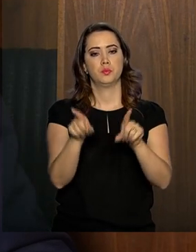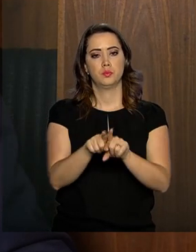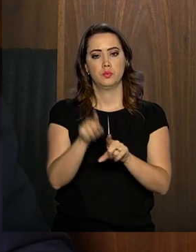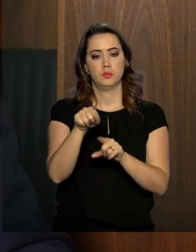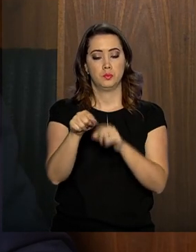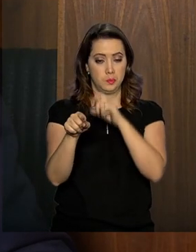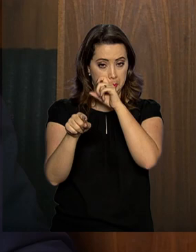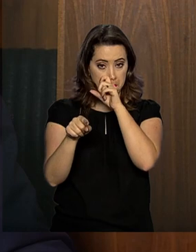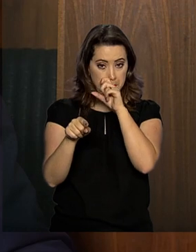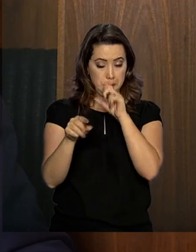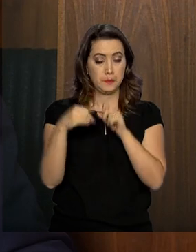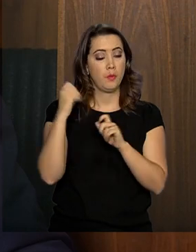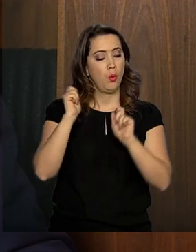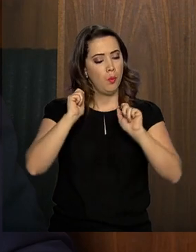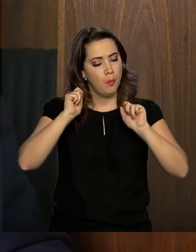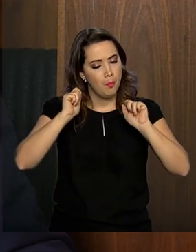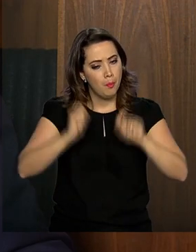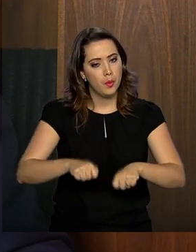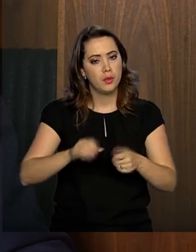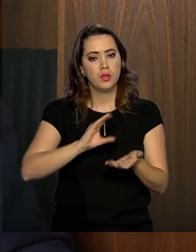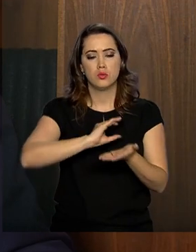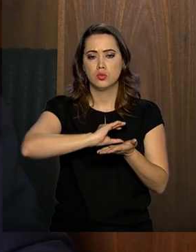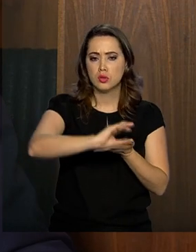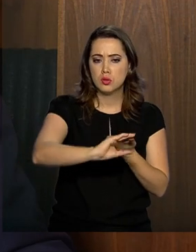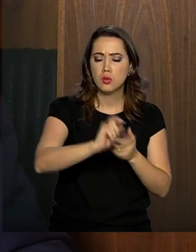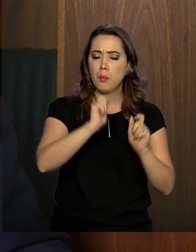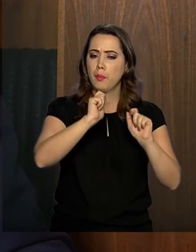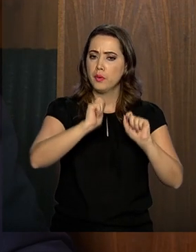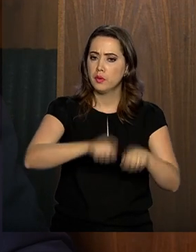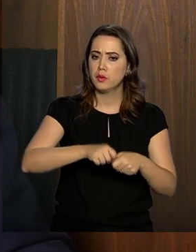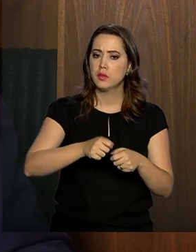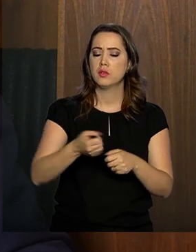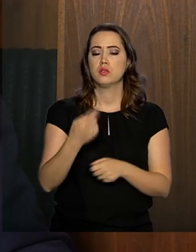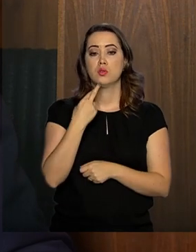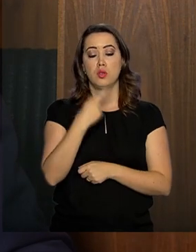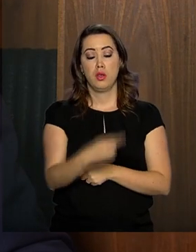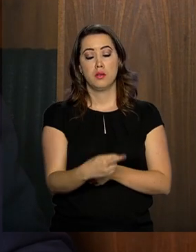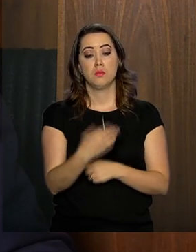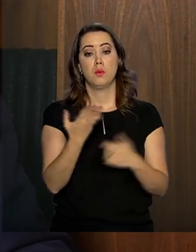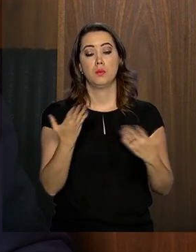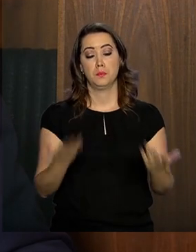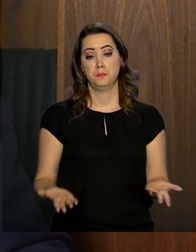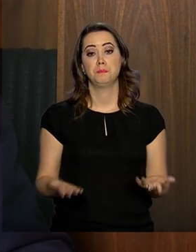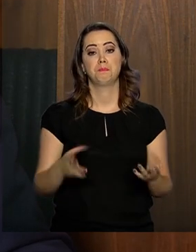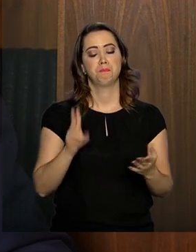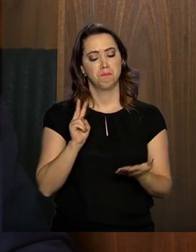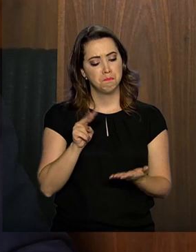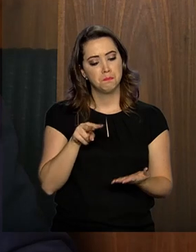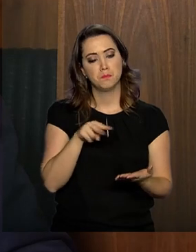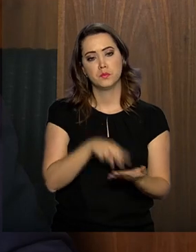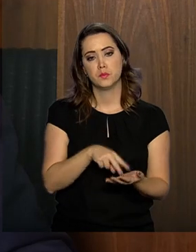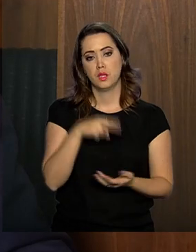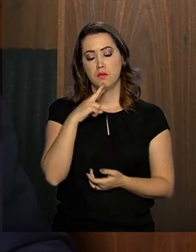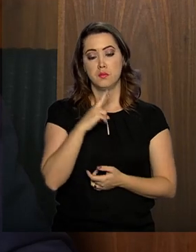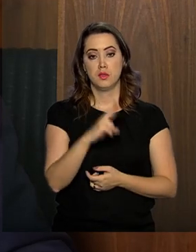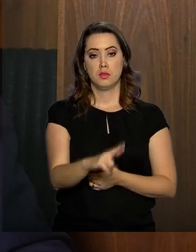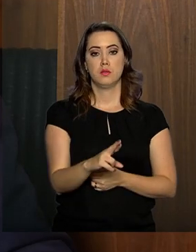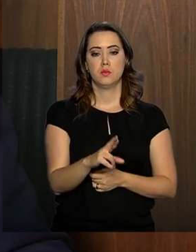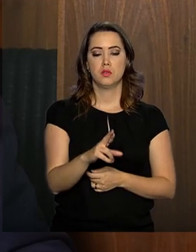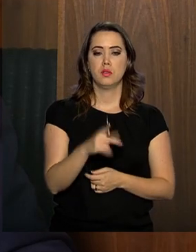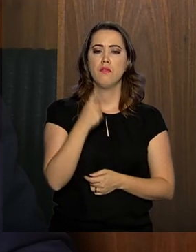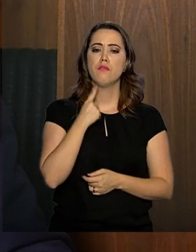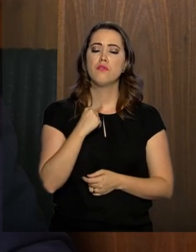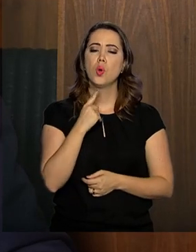com capacidade de investimento, capacidade de resolutividade e pronto a responder aos